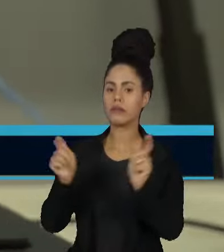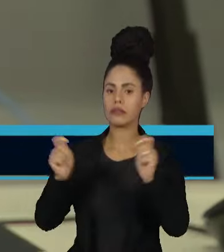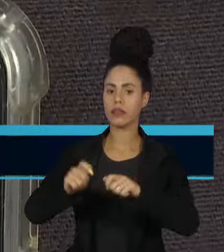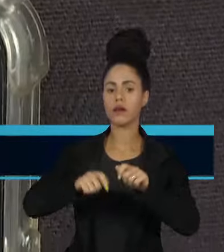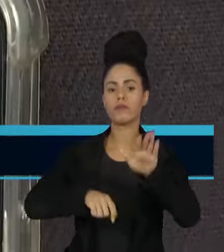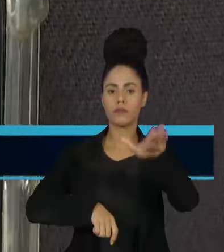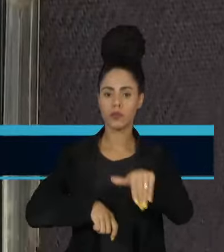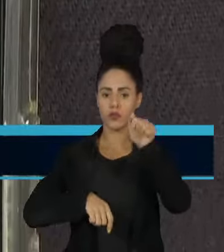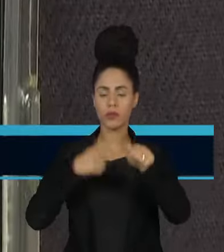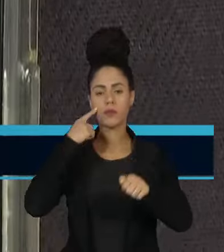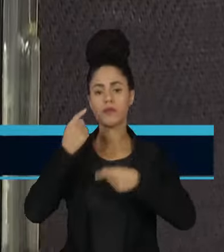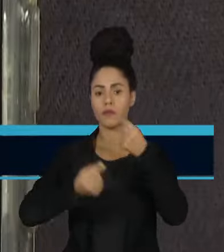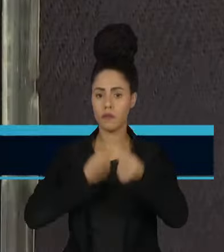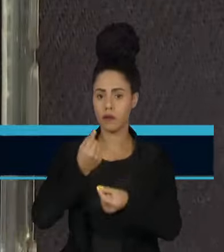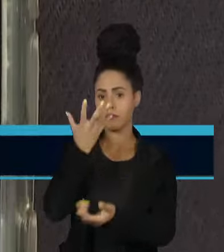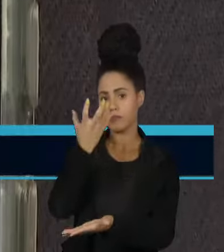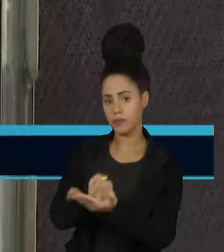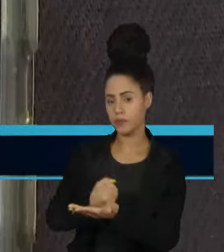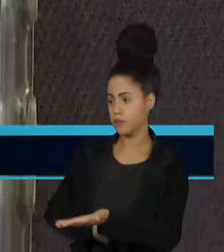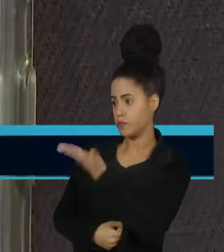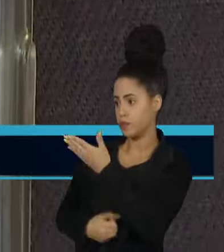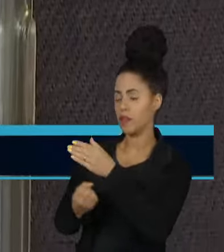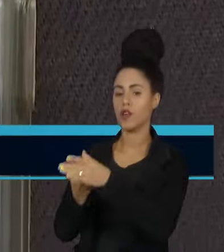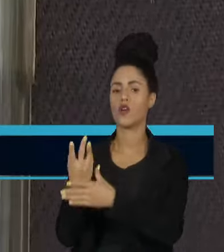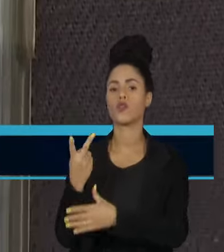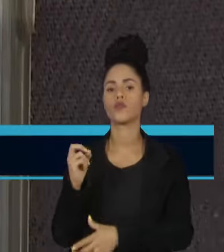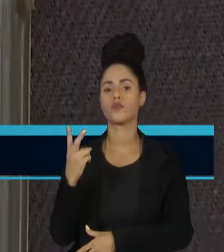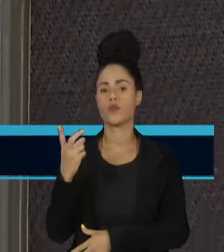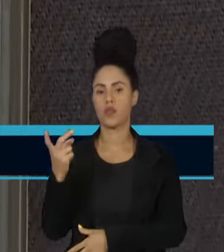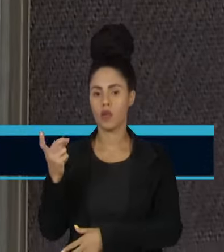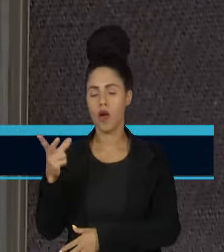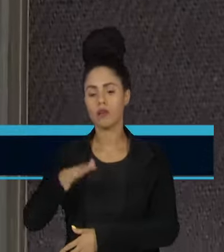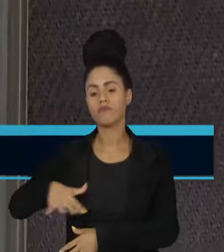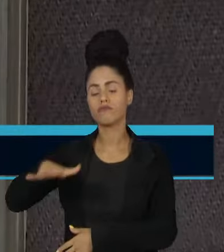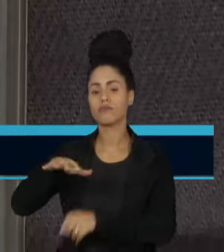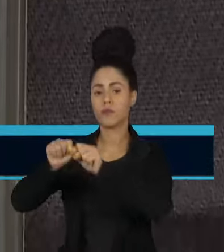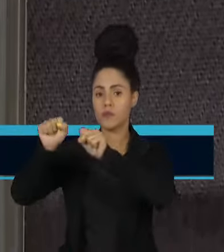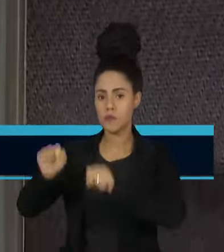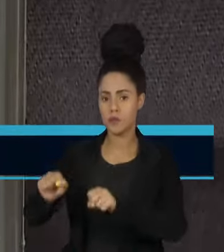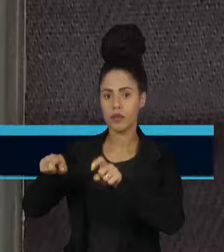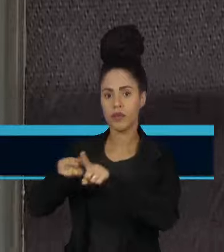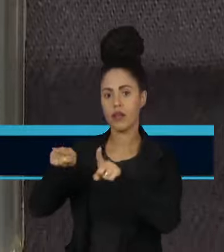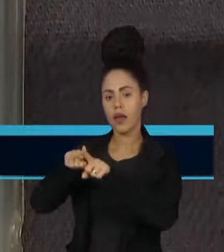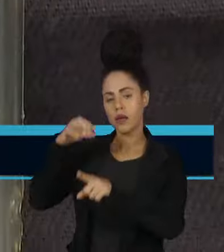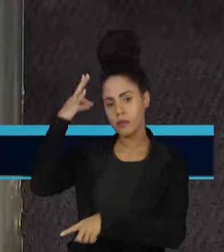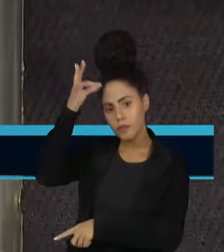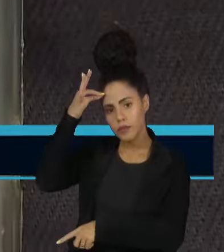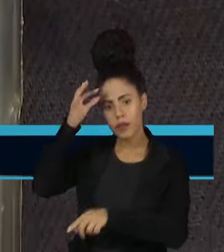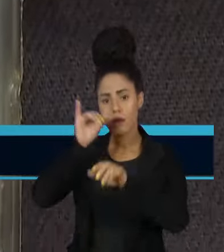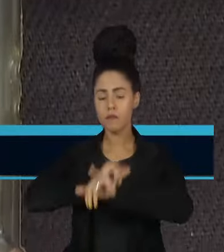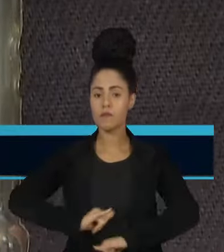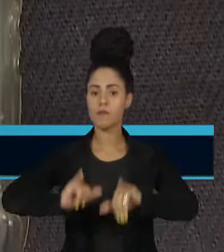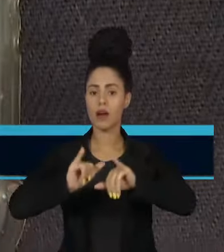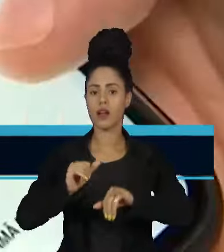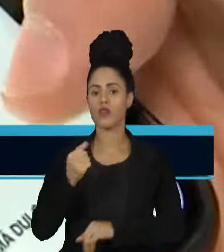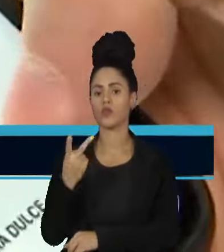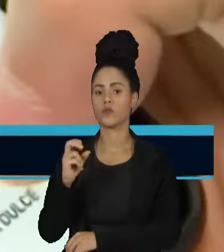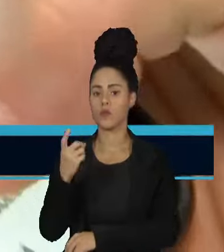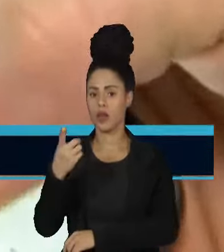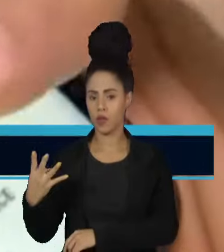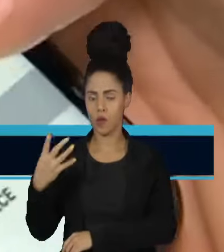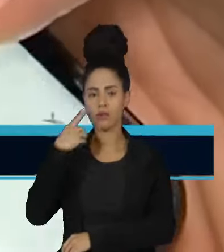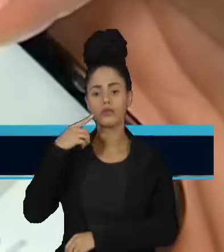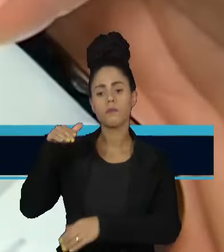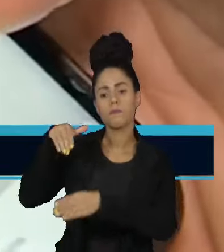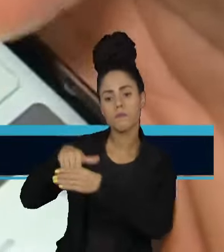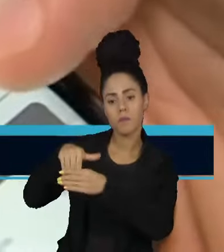acionado. O Pardal foi criado em 2012 pelo Tribunal Regional Eleitoral do Espírito Santo para as eleições de 2014. Nas